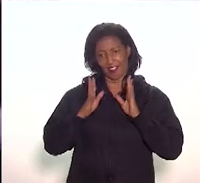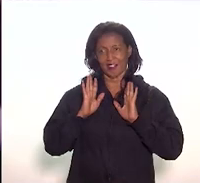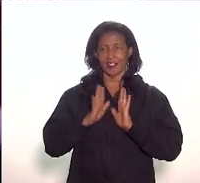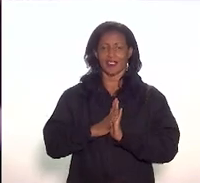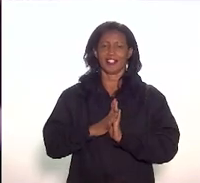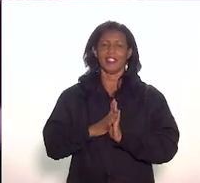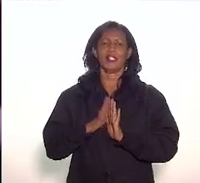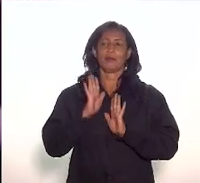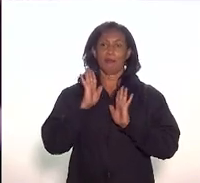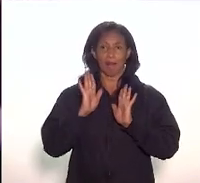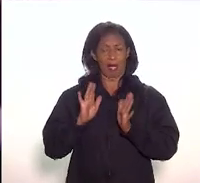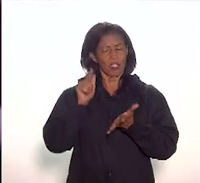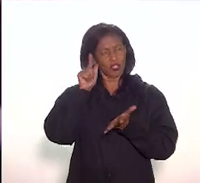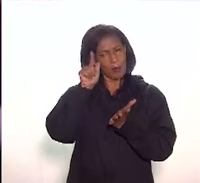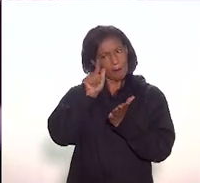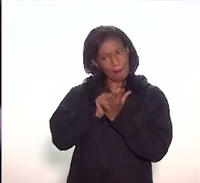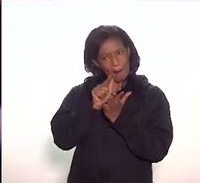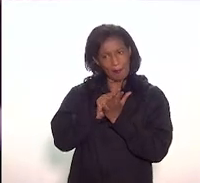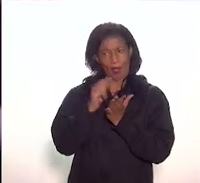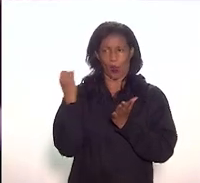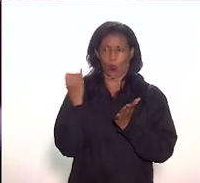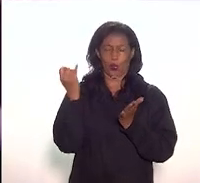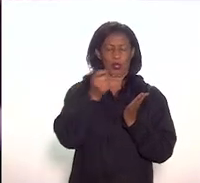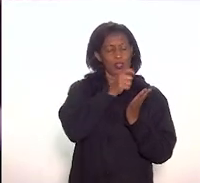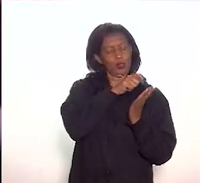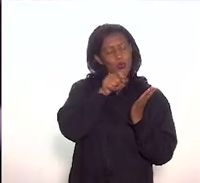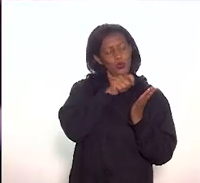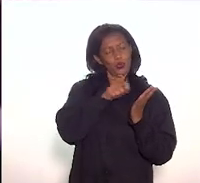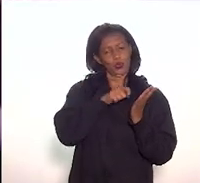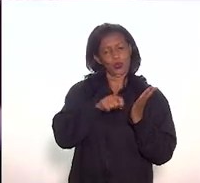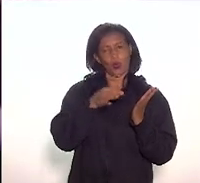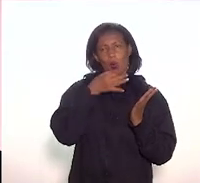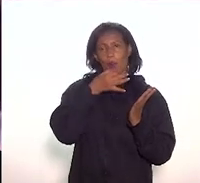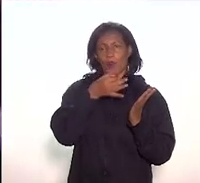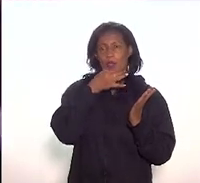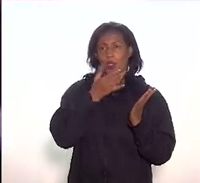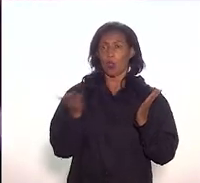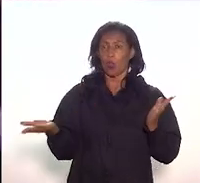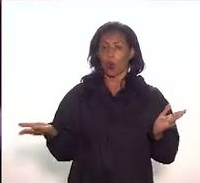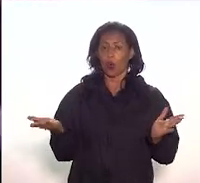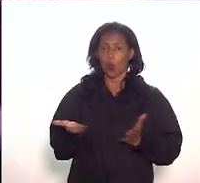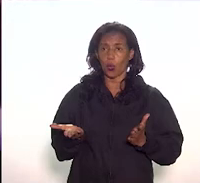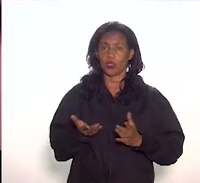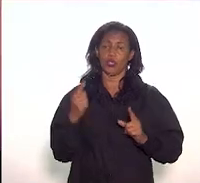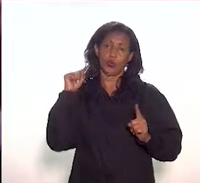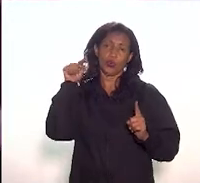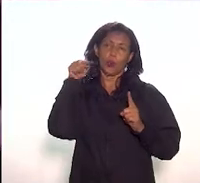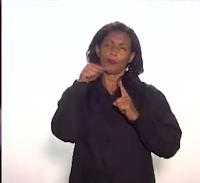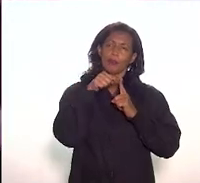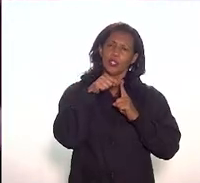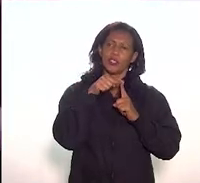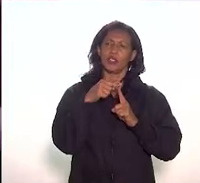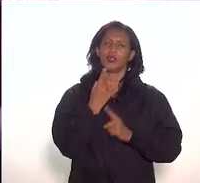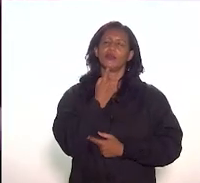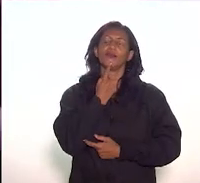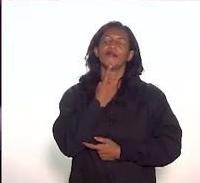nós vamos colocar isso no papel. Entendeu? O nosso objetivo, o nosso desejo,